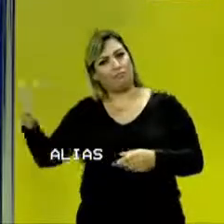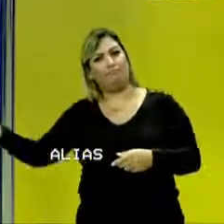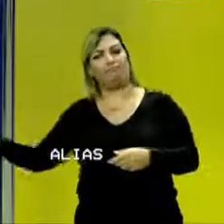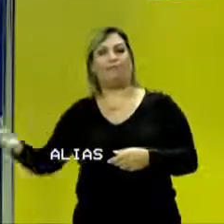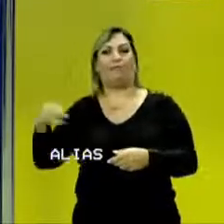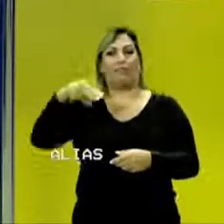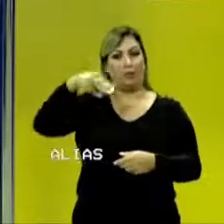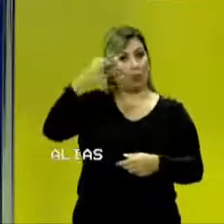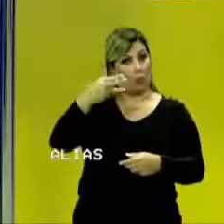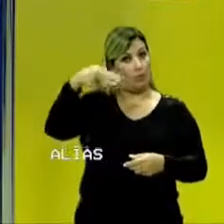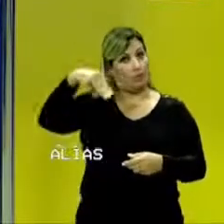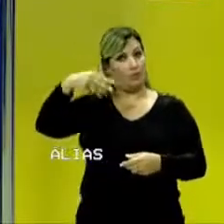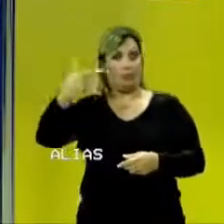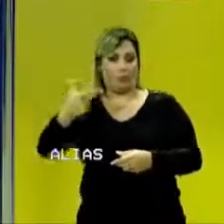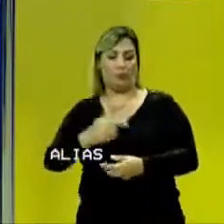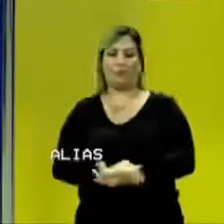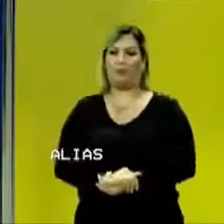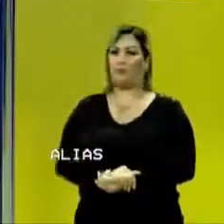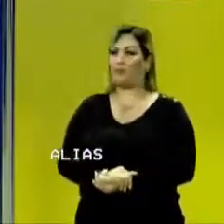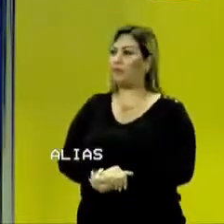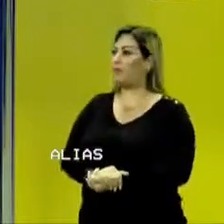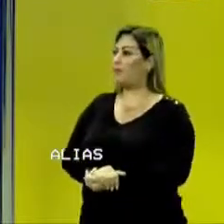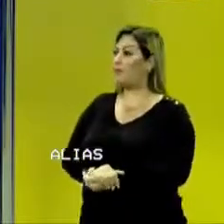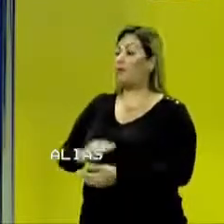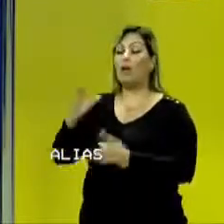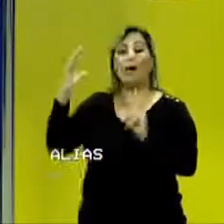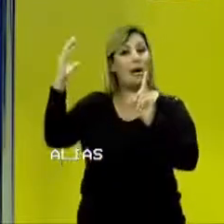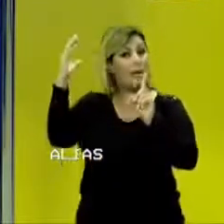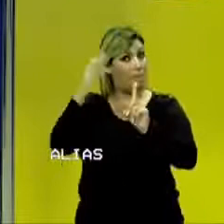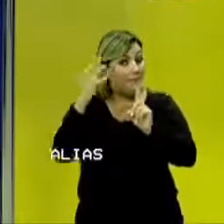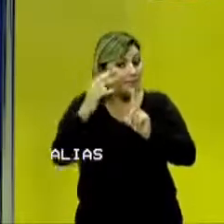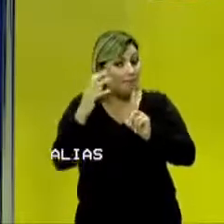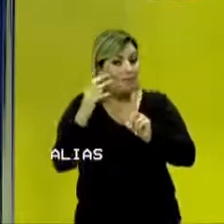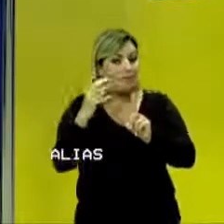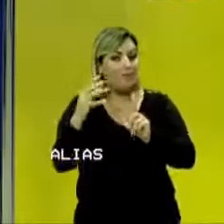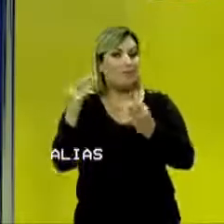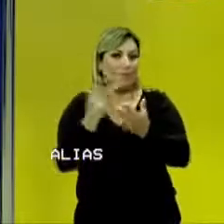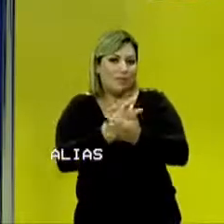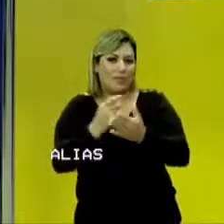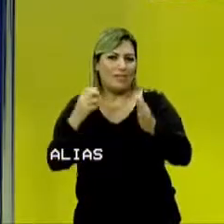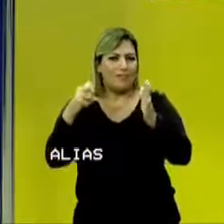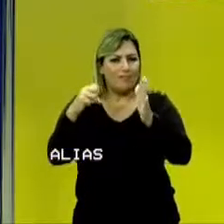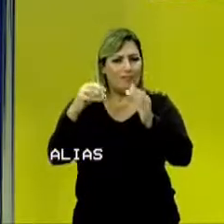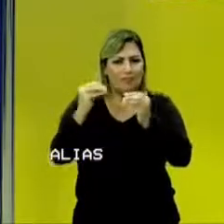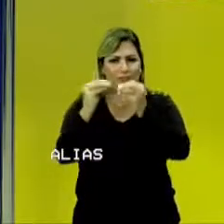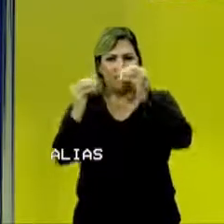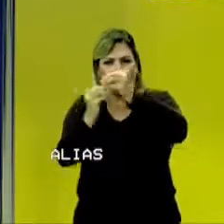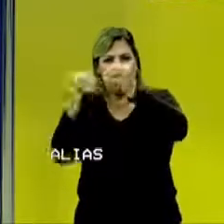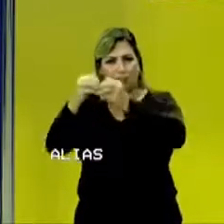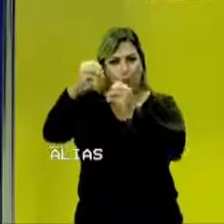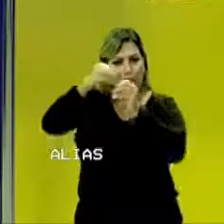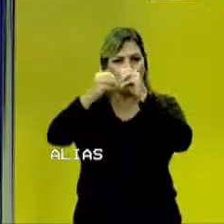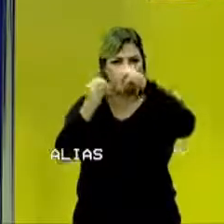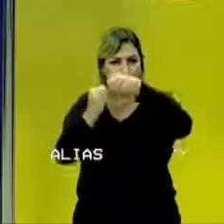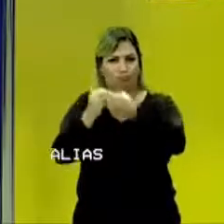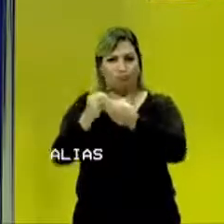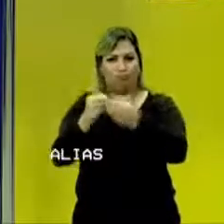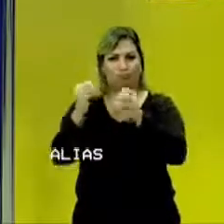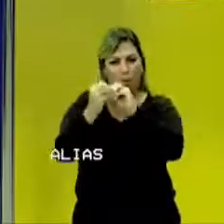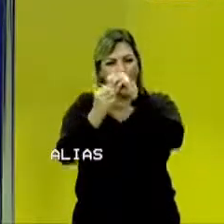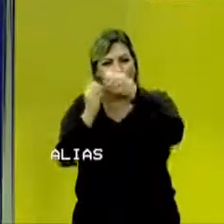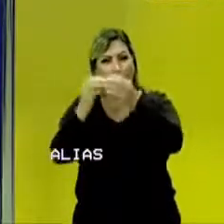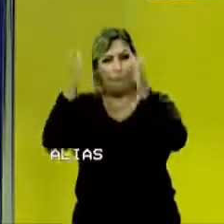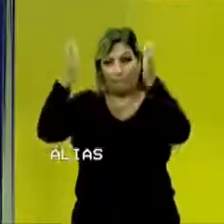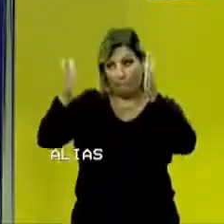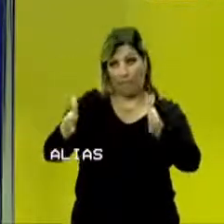bom? É bem de boa também. Quanto à pressão, a pressão acontece durante as colisões, tá? Das moléculas entre si com